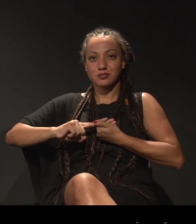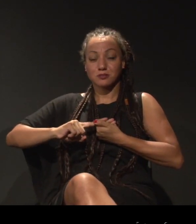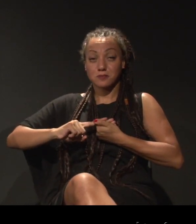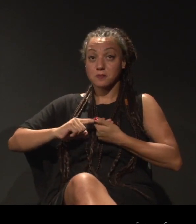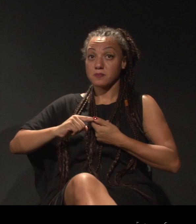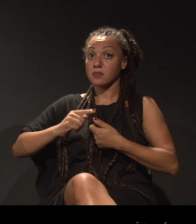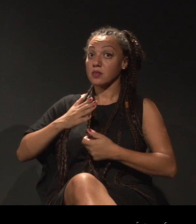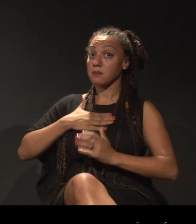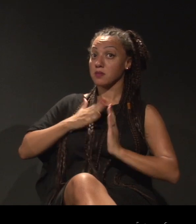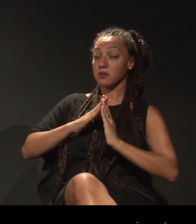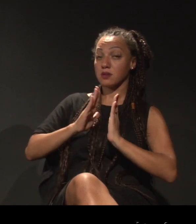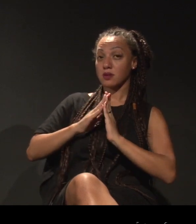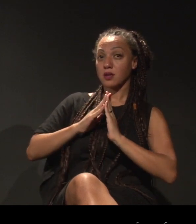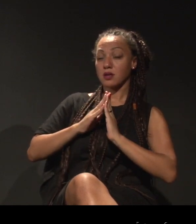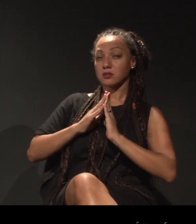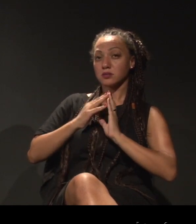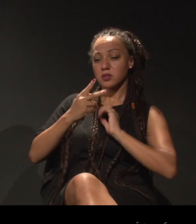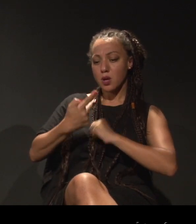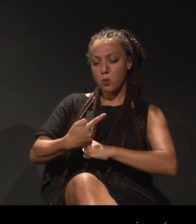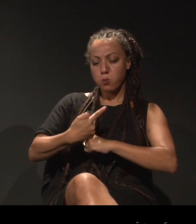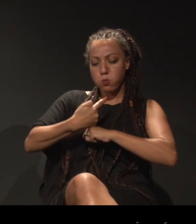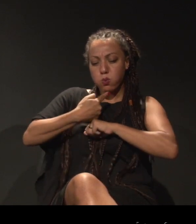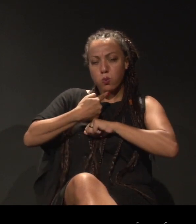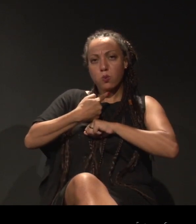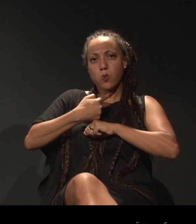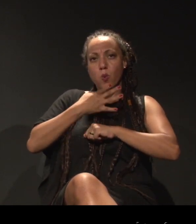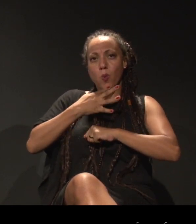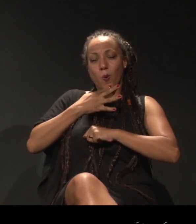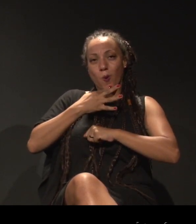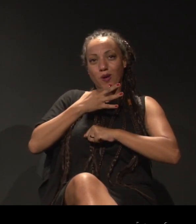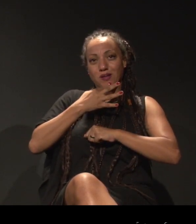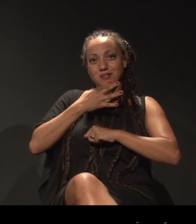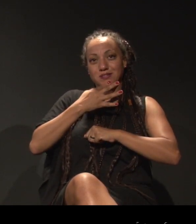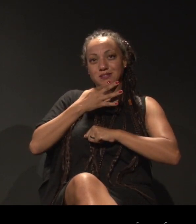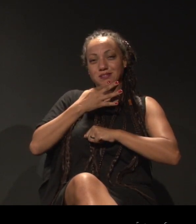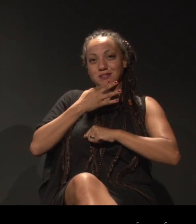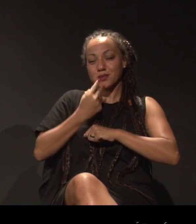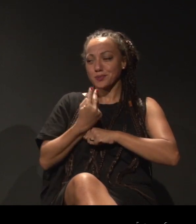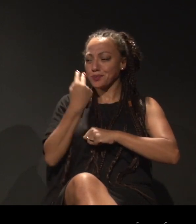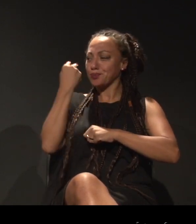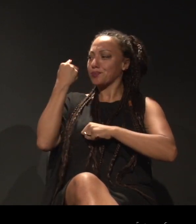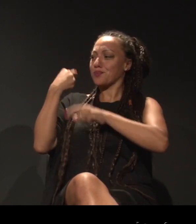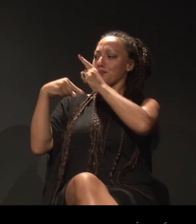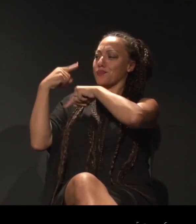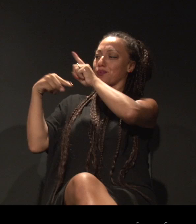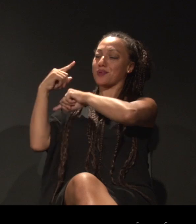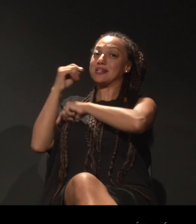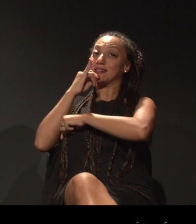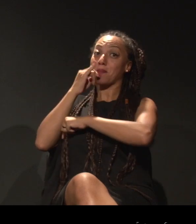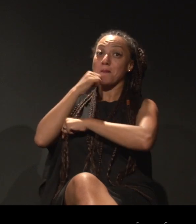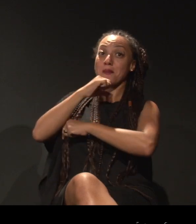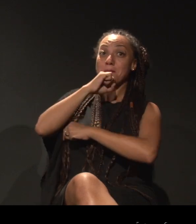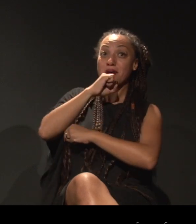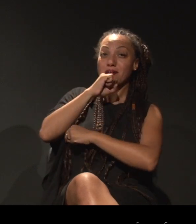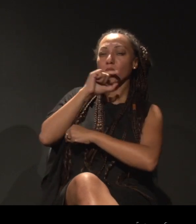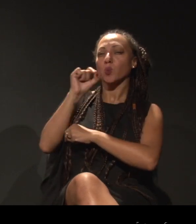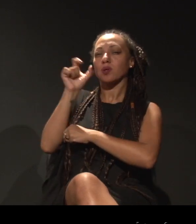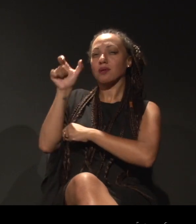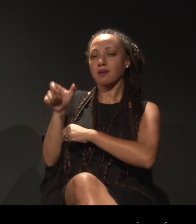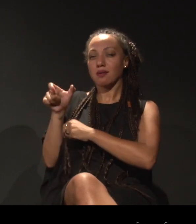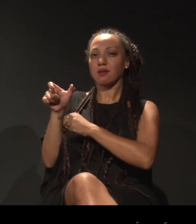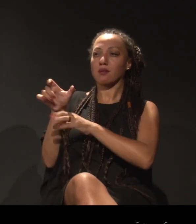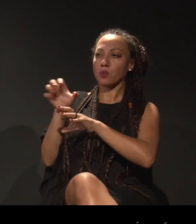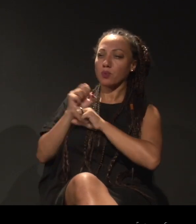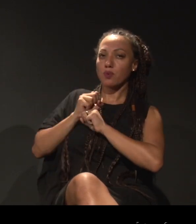eu, na minha casa, busco me conhecer através do que os meus antepassados foram, o que é minha mãe, o que é minha avó.